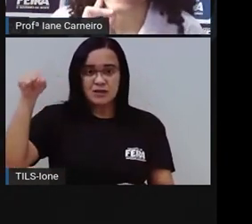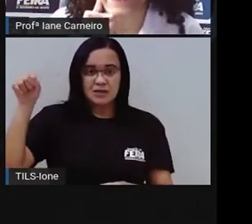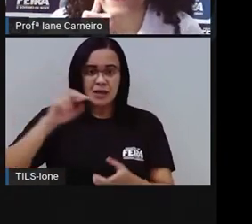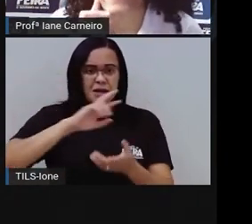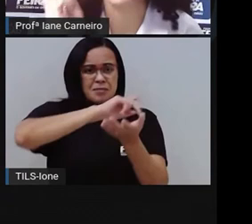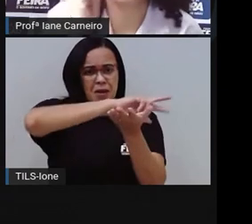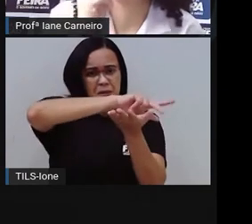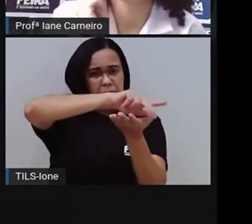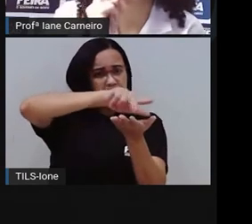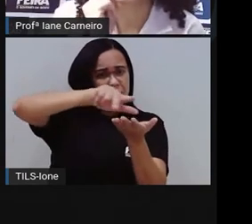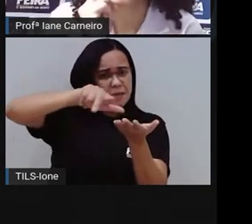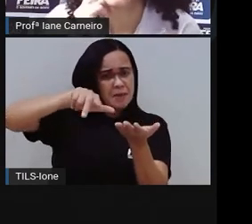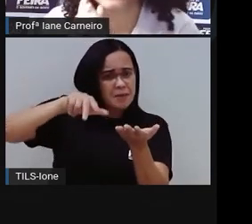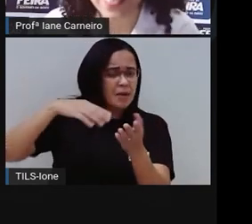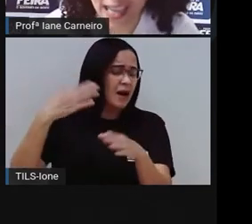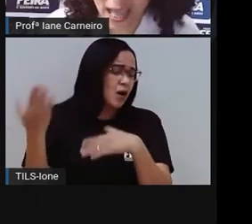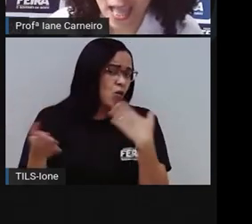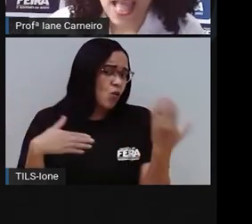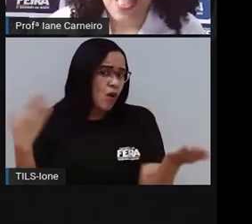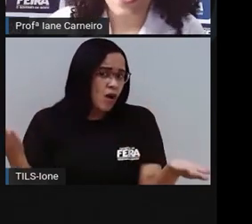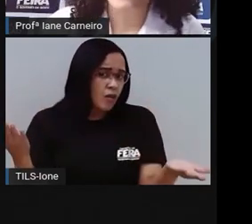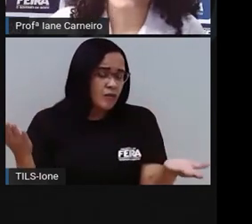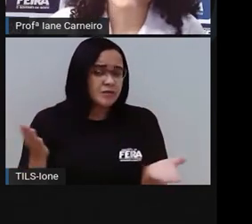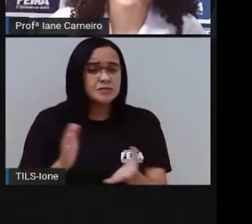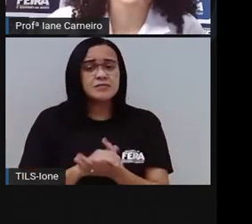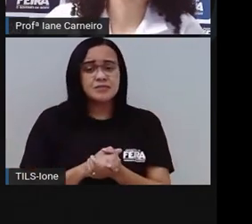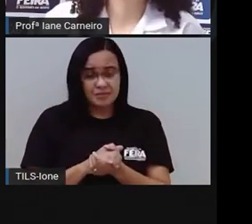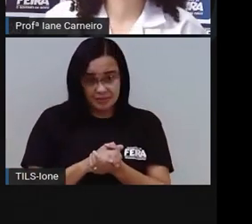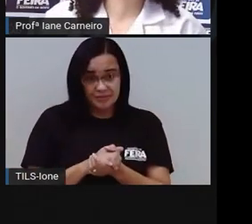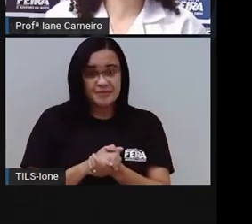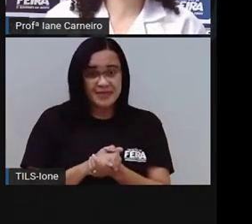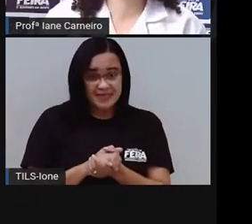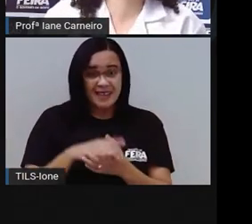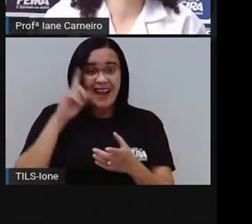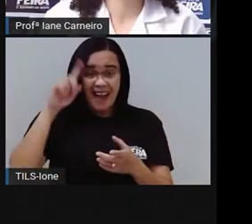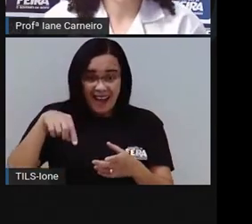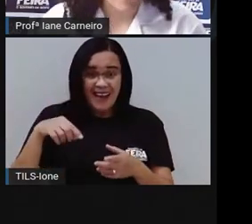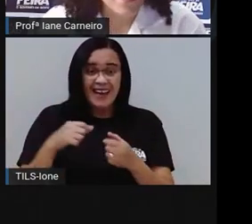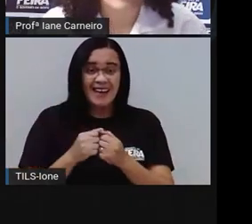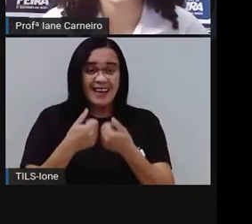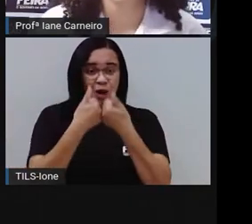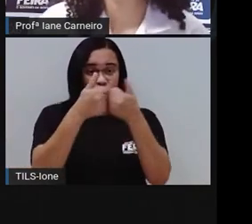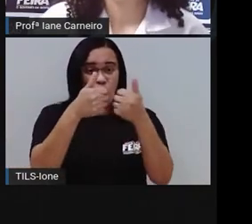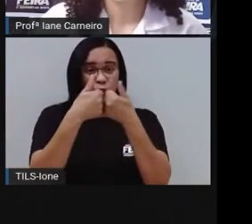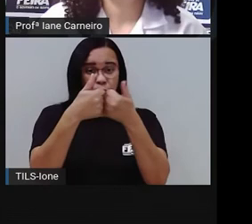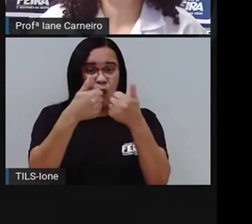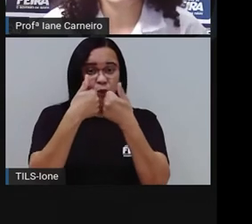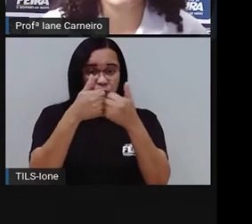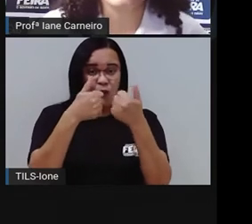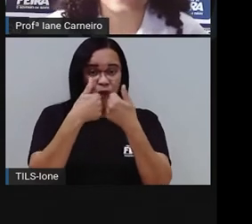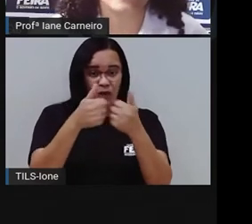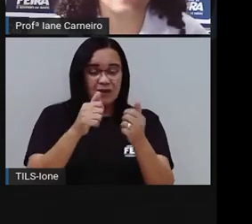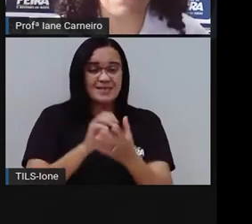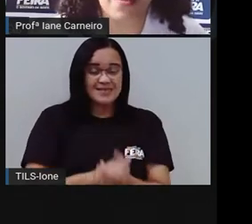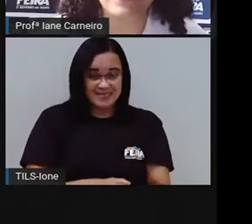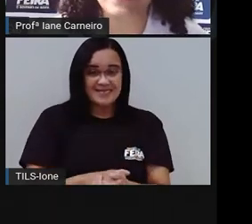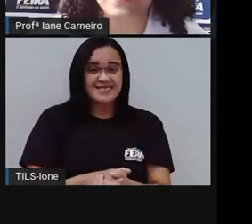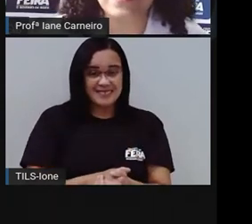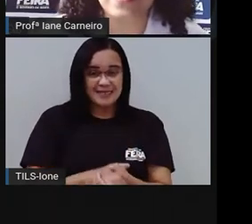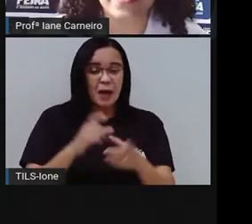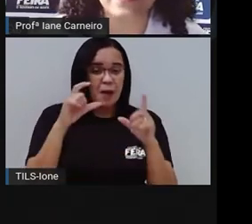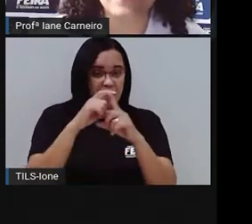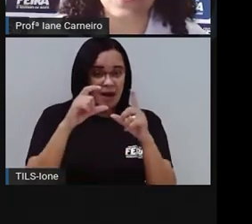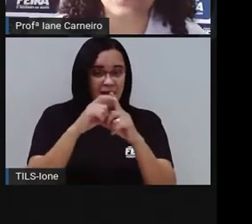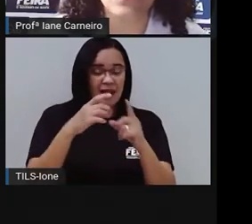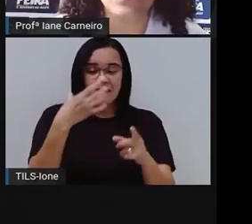me cedo, é da minha infância. É o ônibus. É. Ele tem, A palavra tem